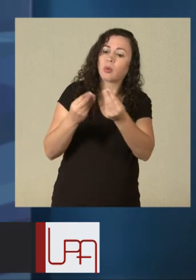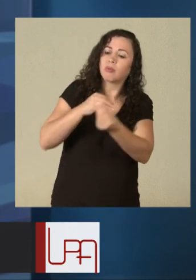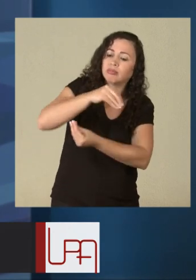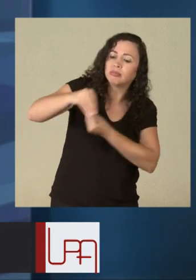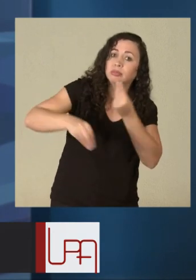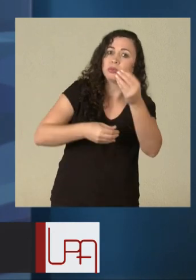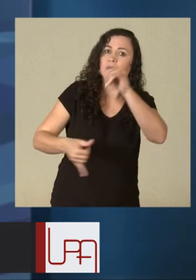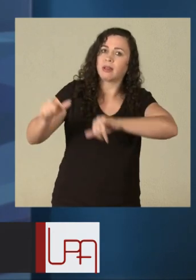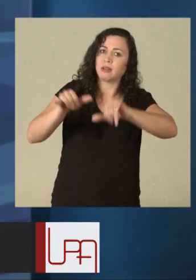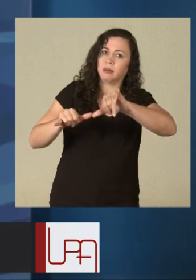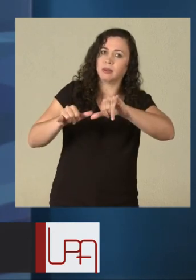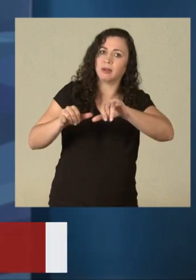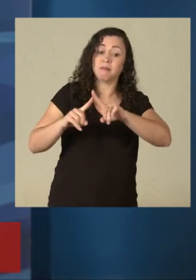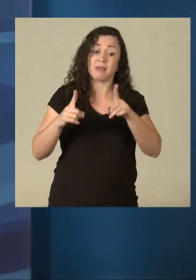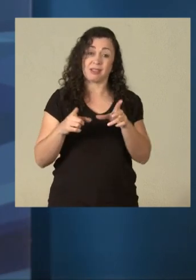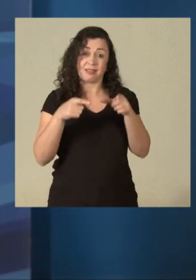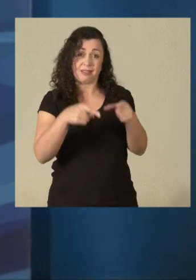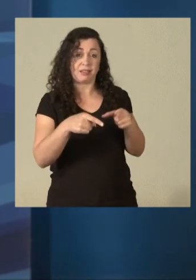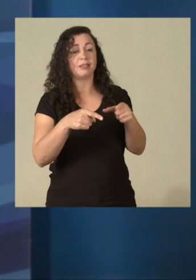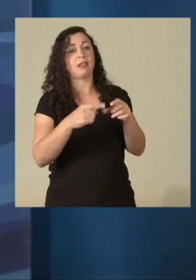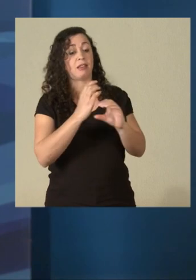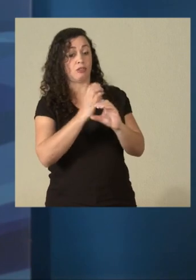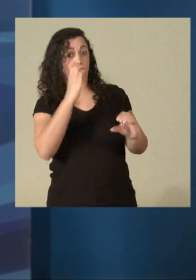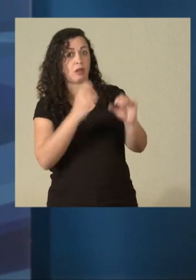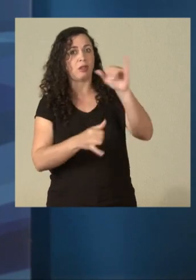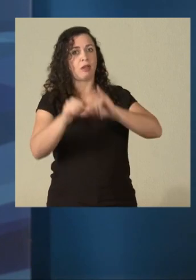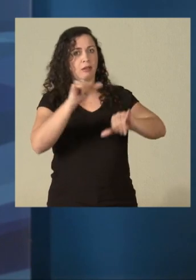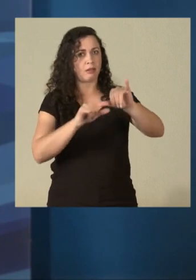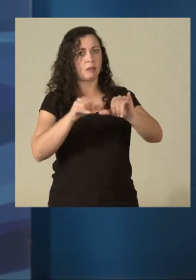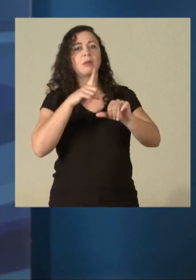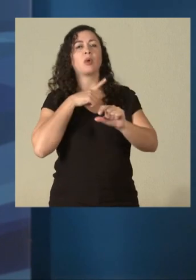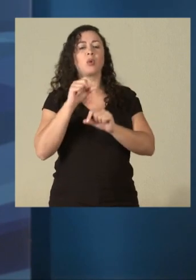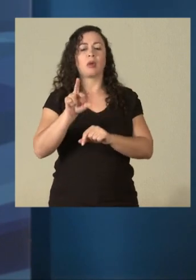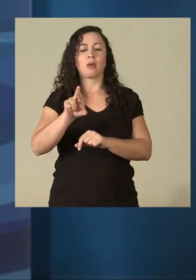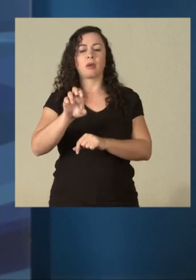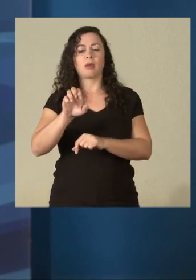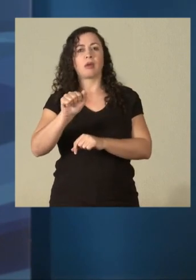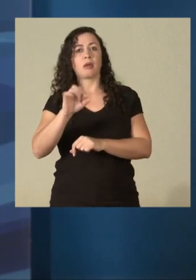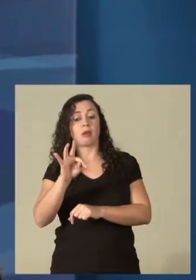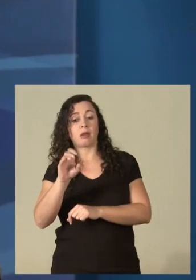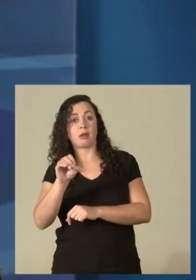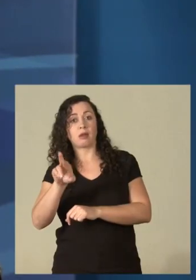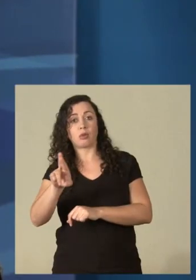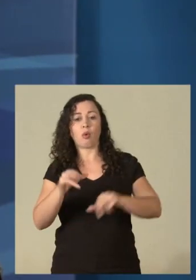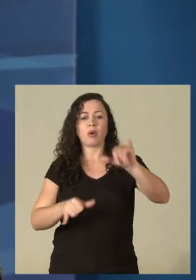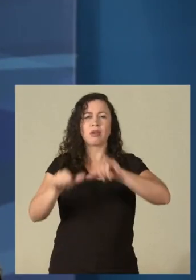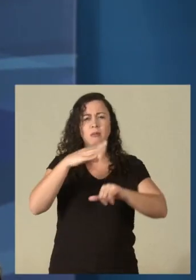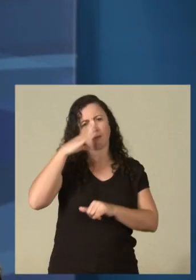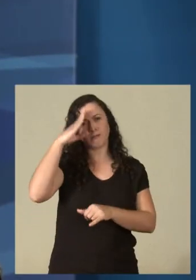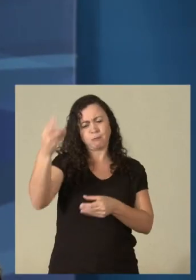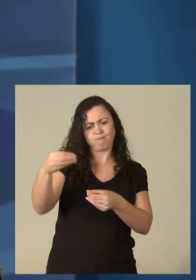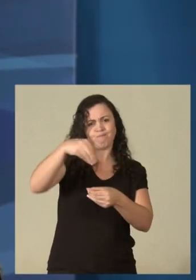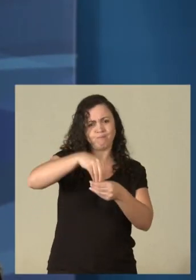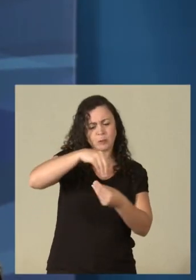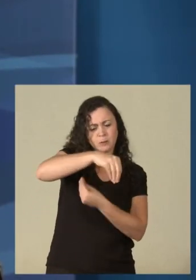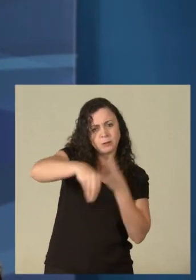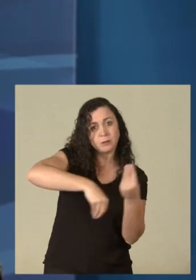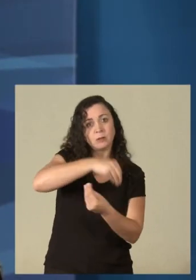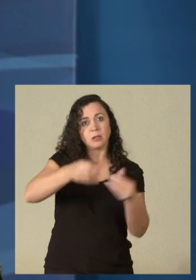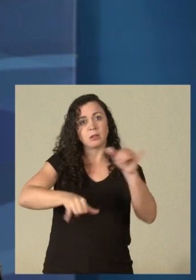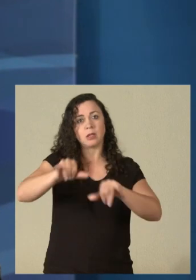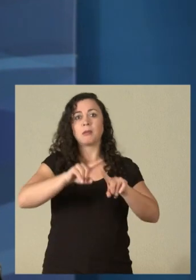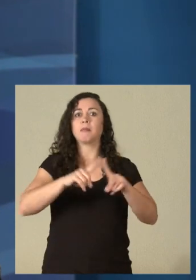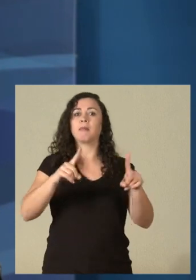mecanismos de uma reação química. Na engenharia química, o reator químico, embora sendo o coração de um processo químico,